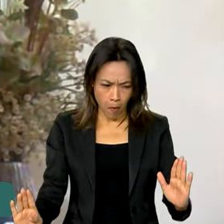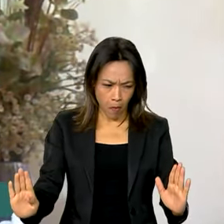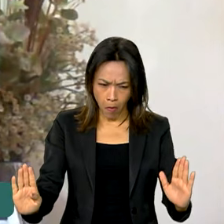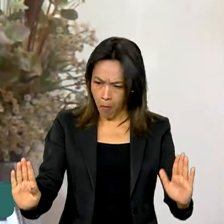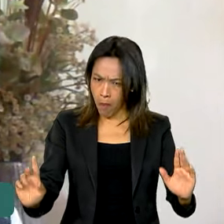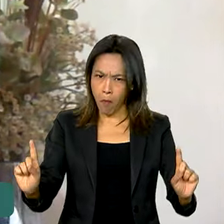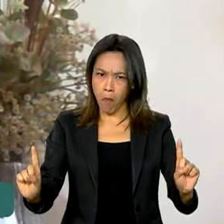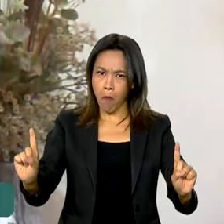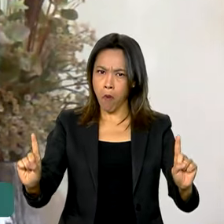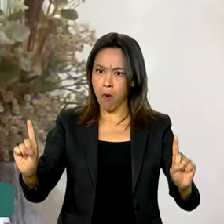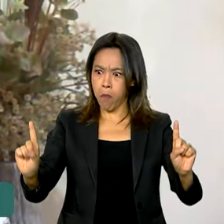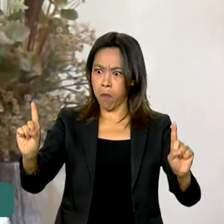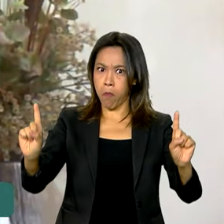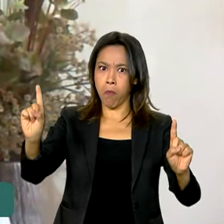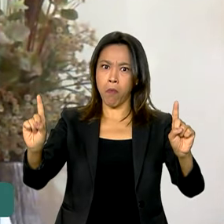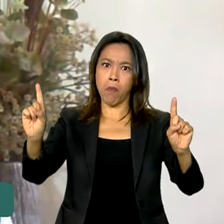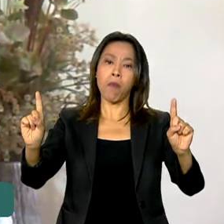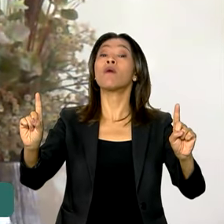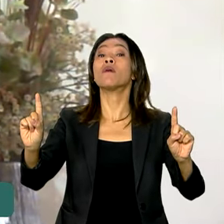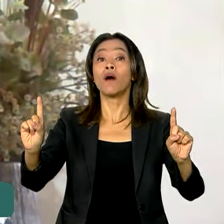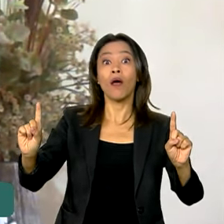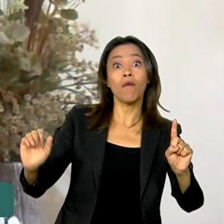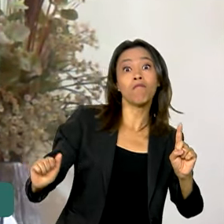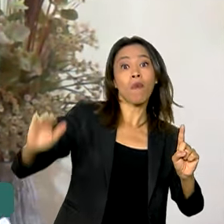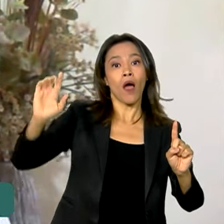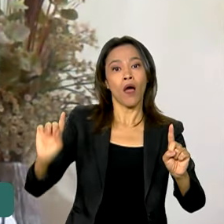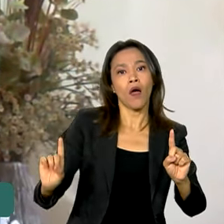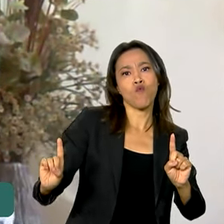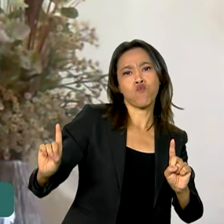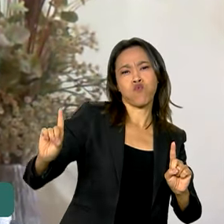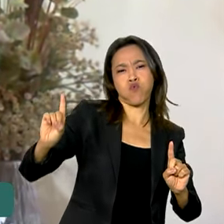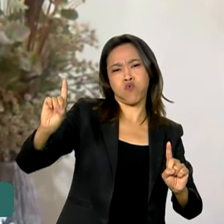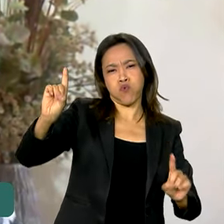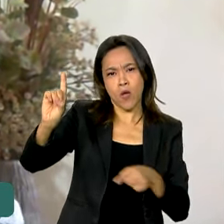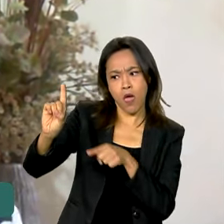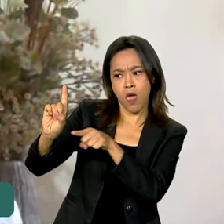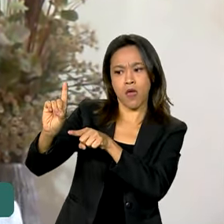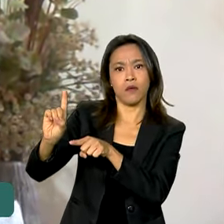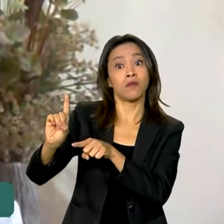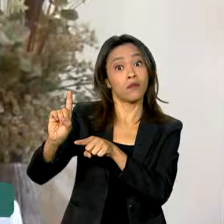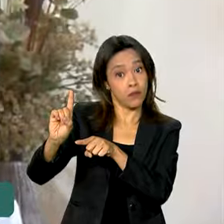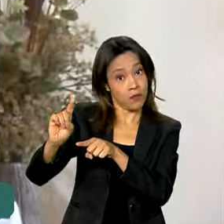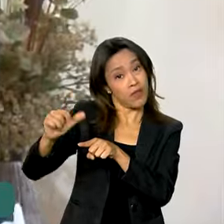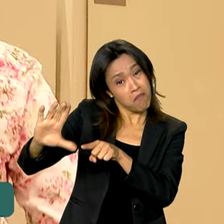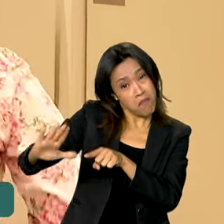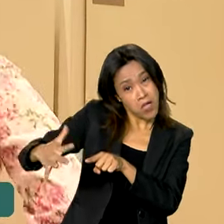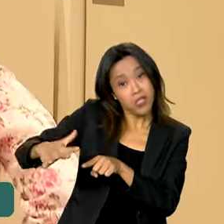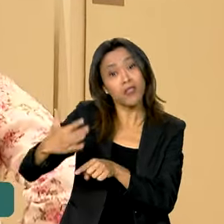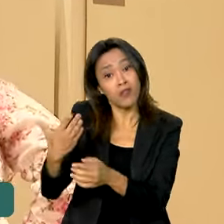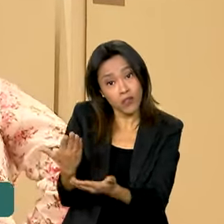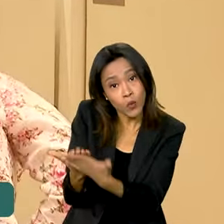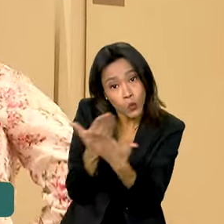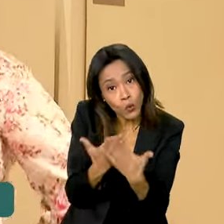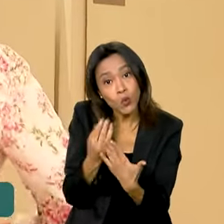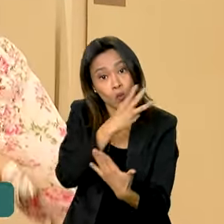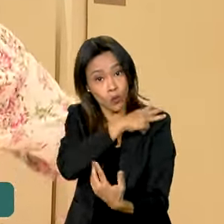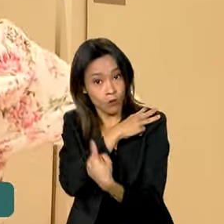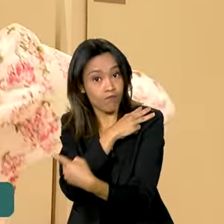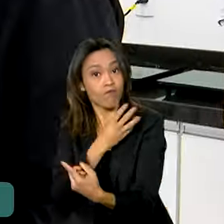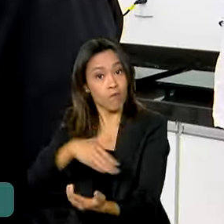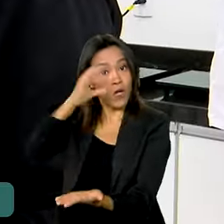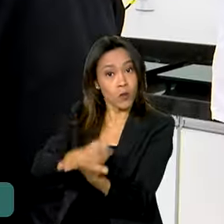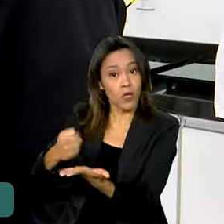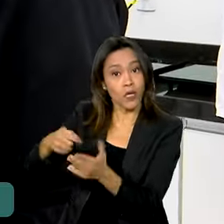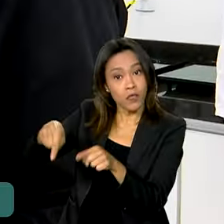o crescimento é maior nesses segmentos que requer uma qualificação mediana para a especialista do